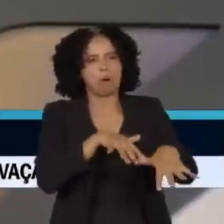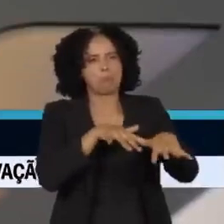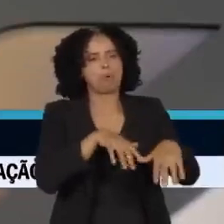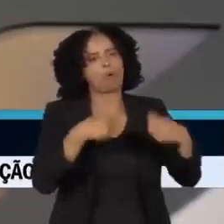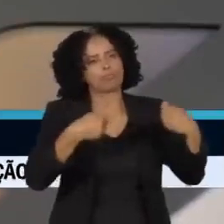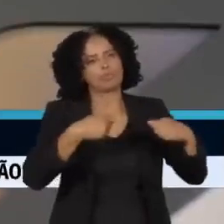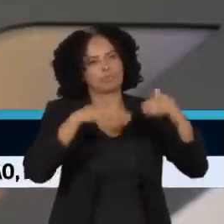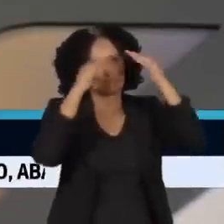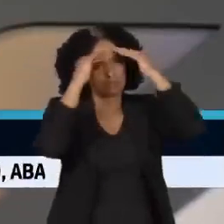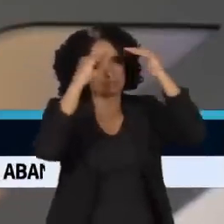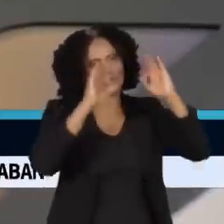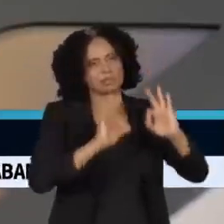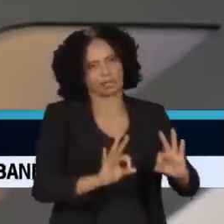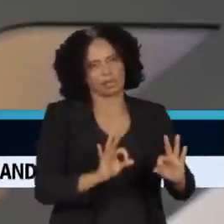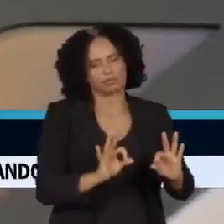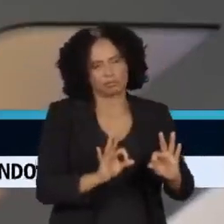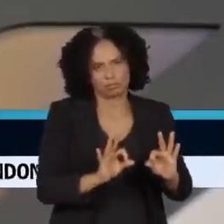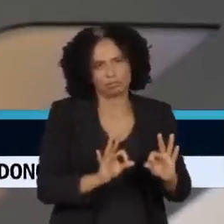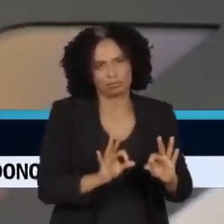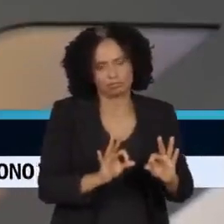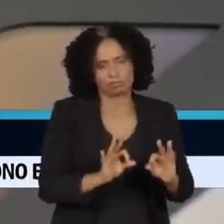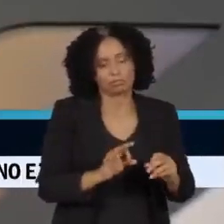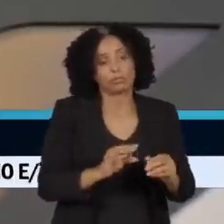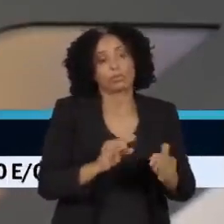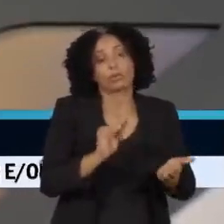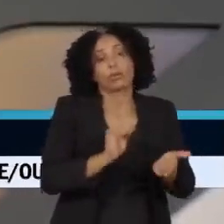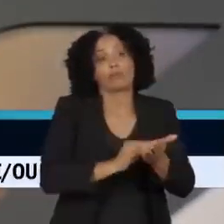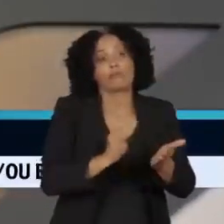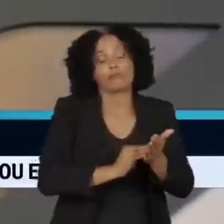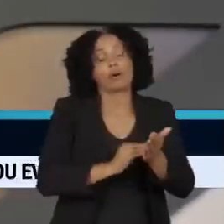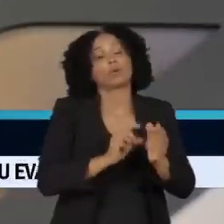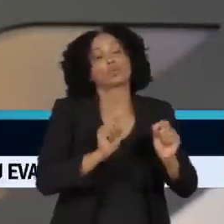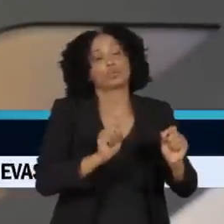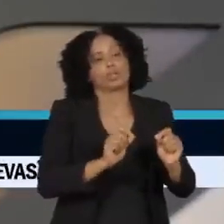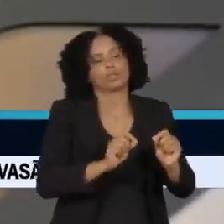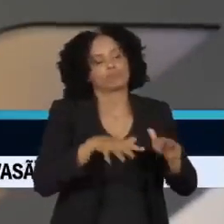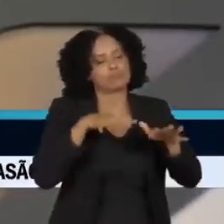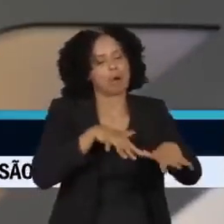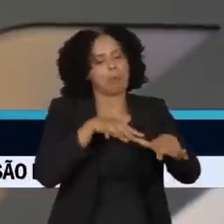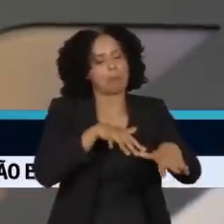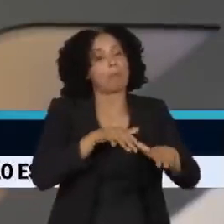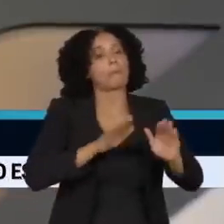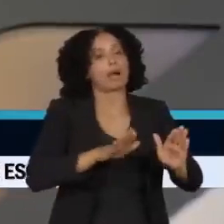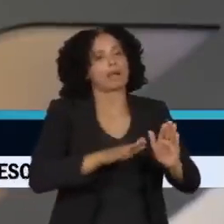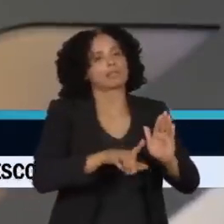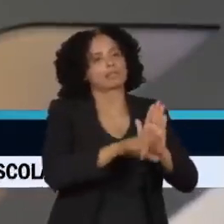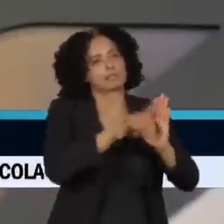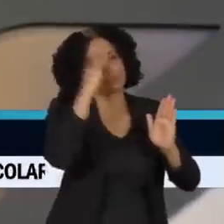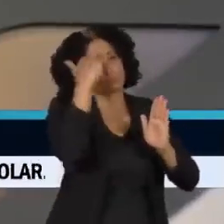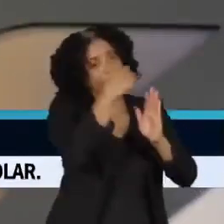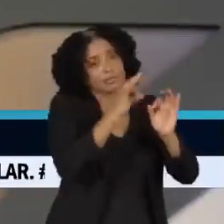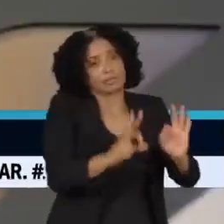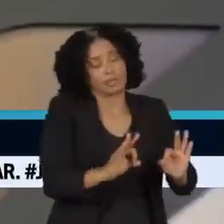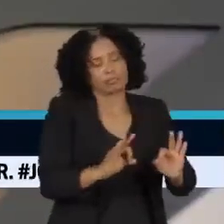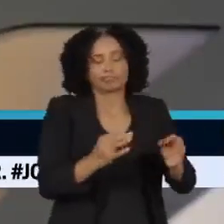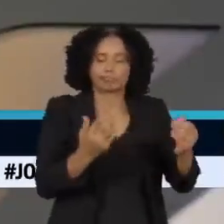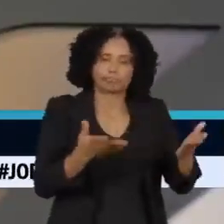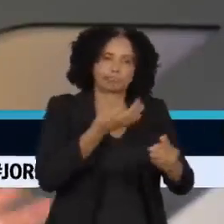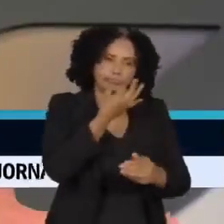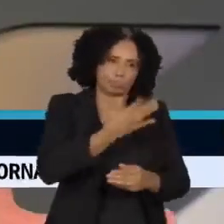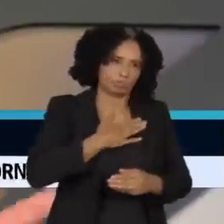respeitada desde que não atente contra a lei e desde que não atente contra a segurança das pessoas. Por isso, eu acho que a polícia poderia